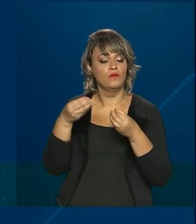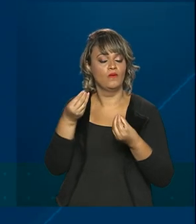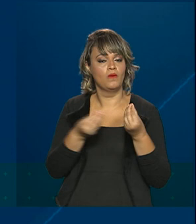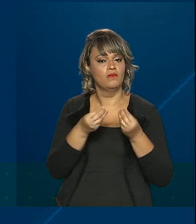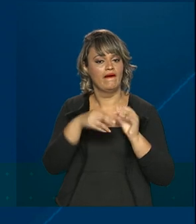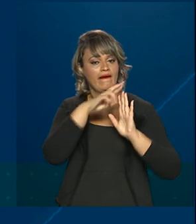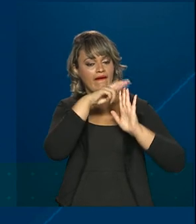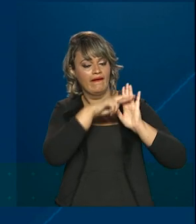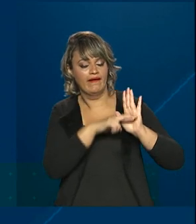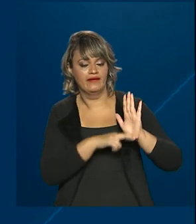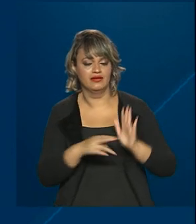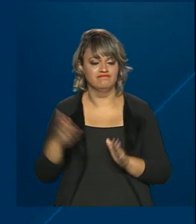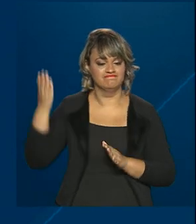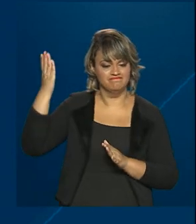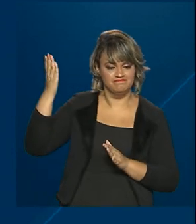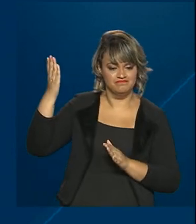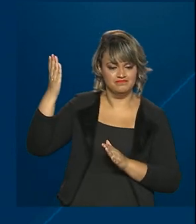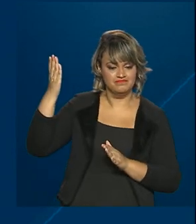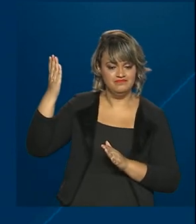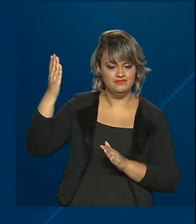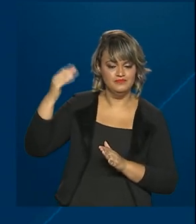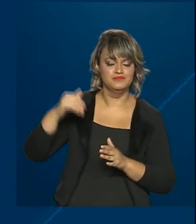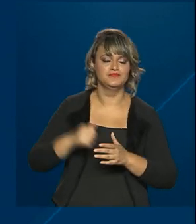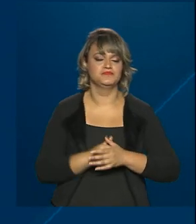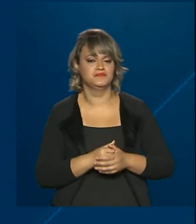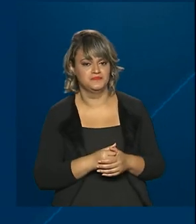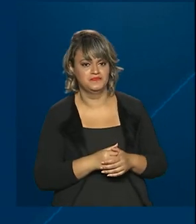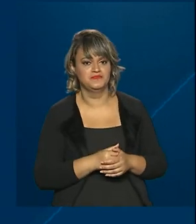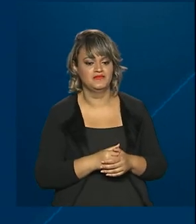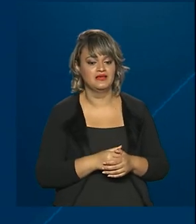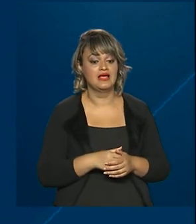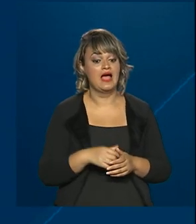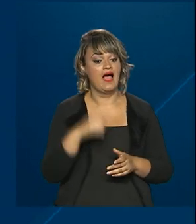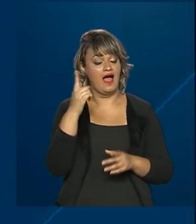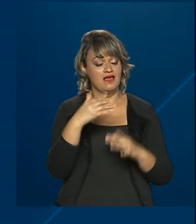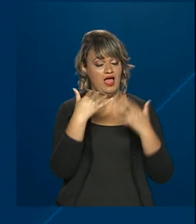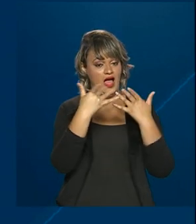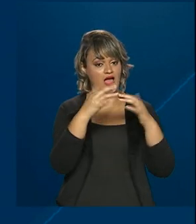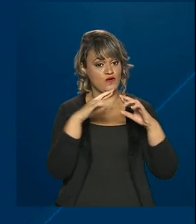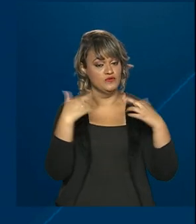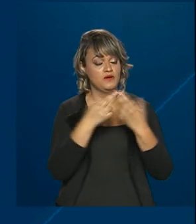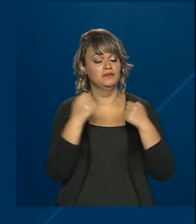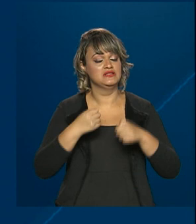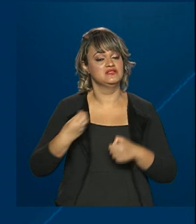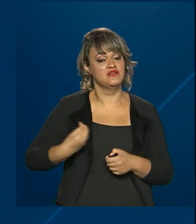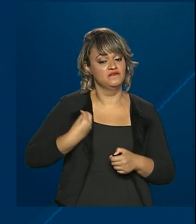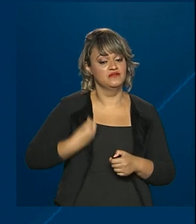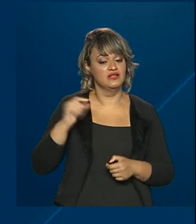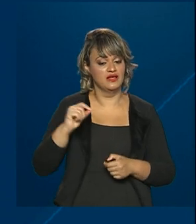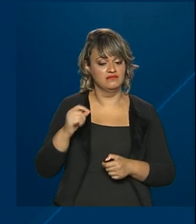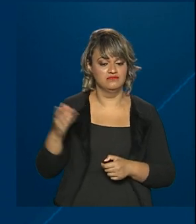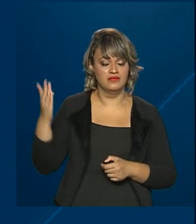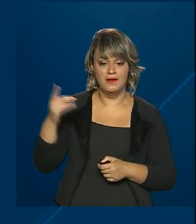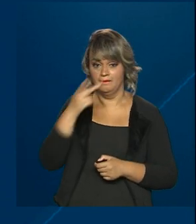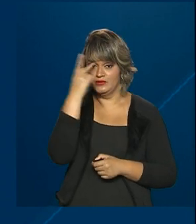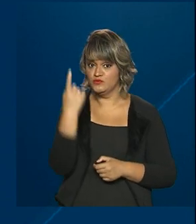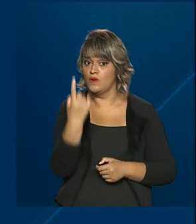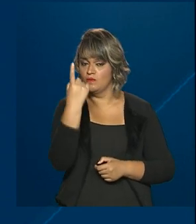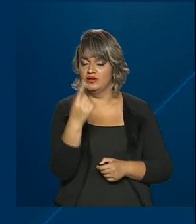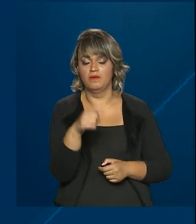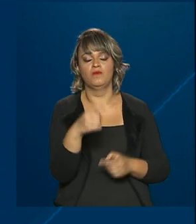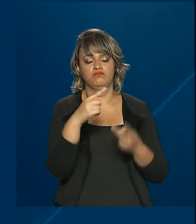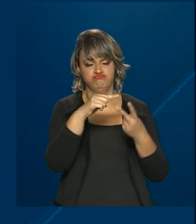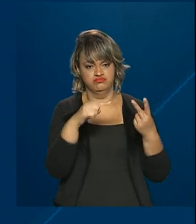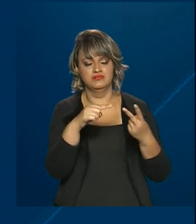agentes públicos dos estados, municípios e da União. A audiência deverá ter a participação de mais de um agente público.